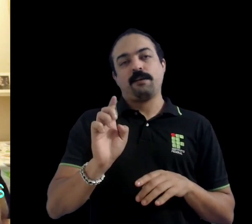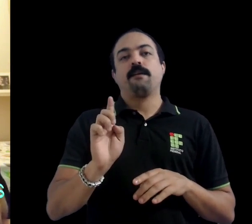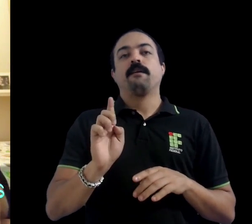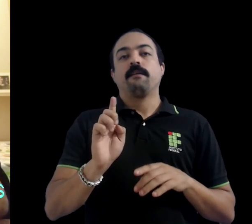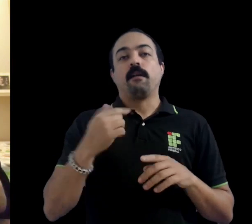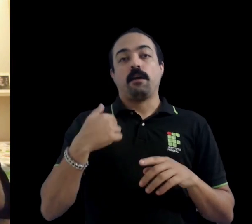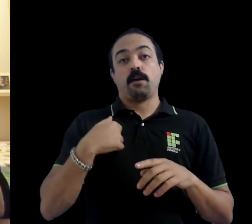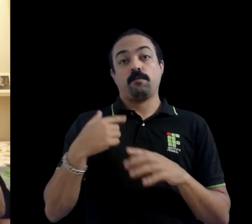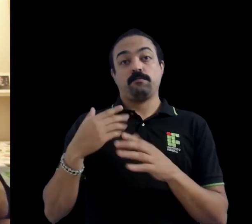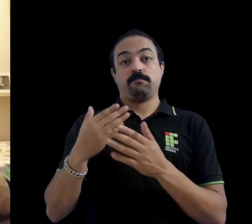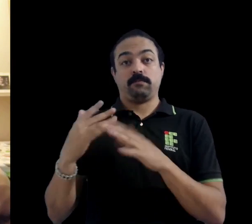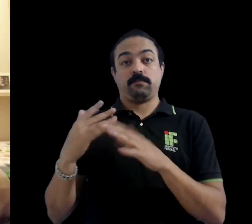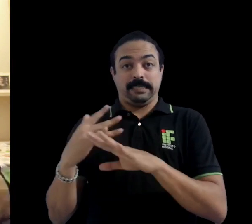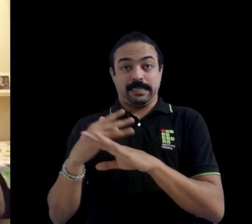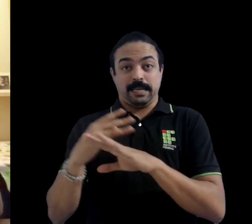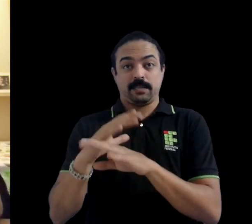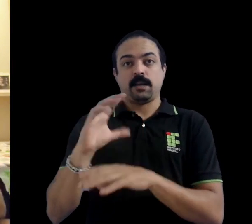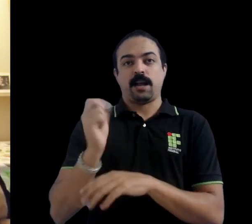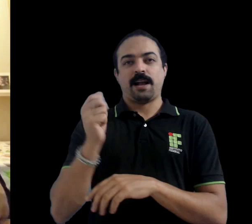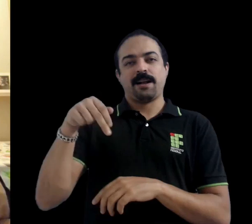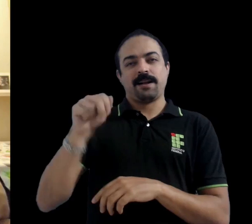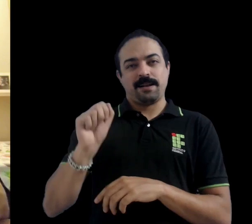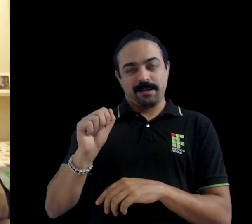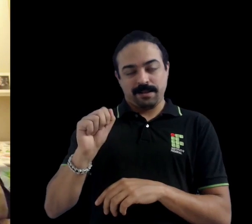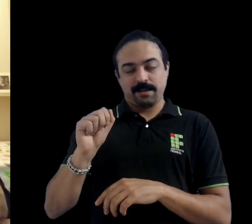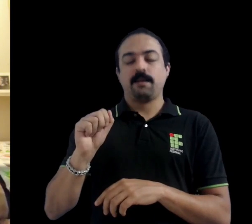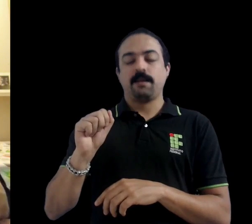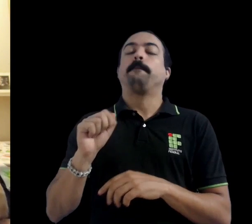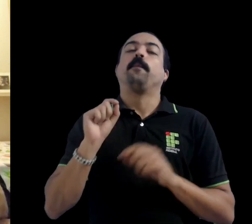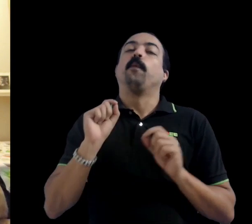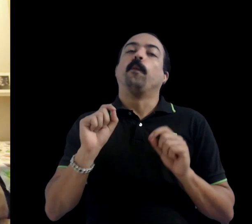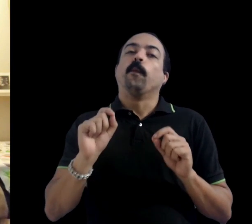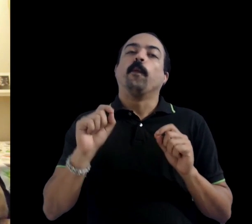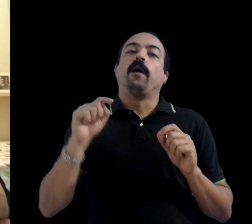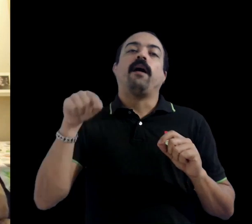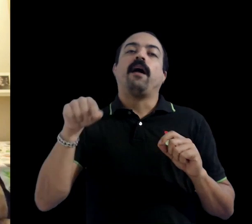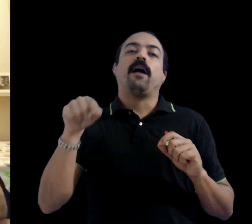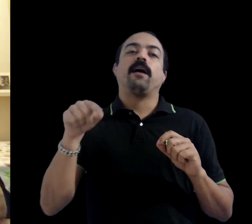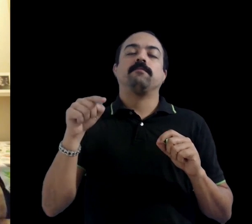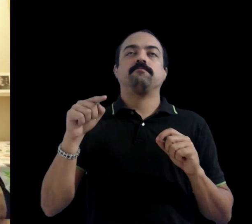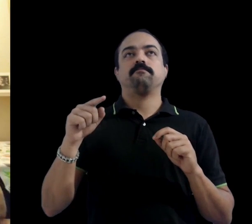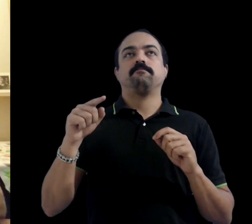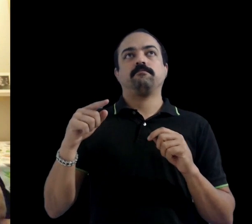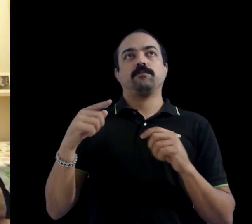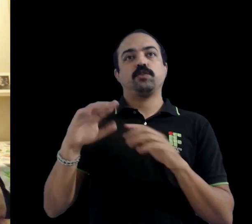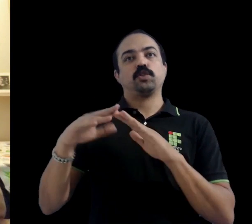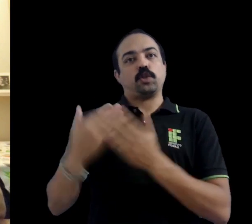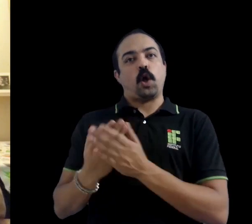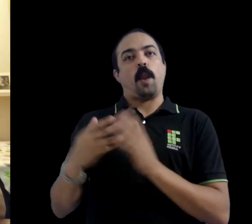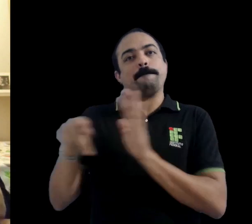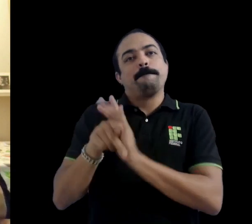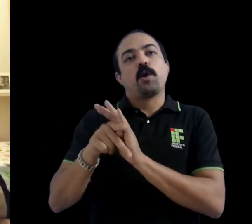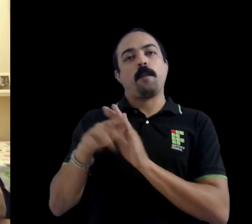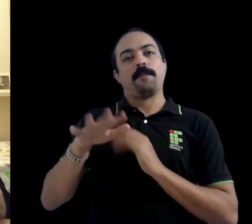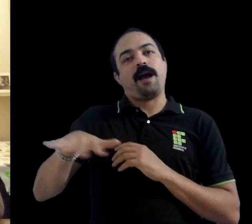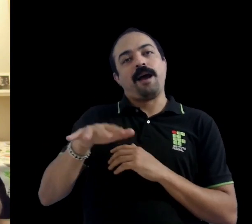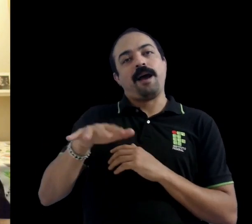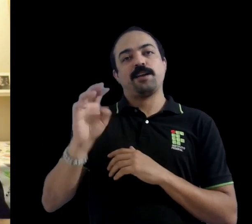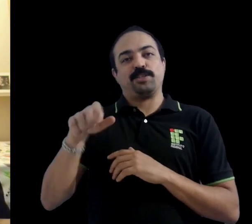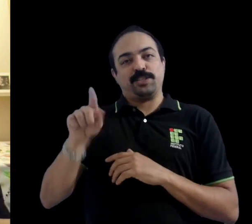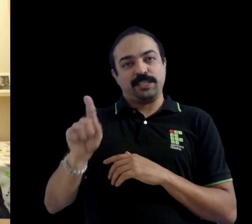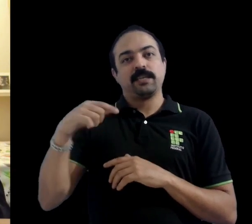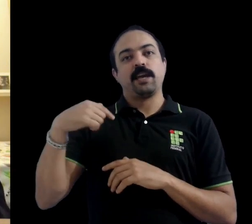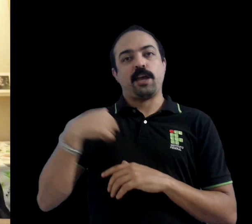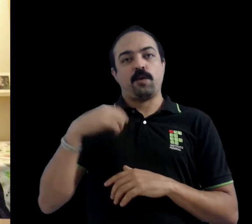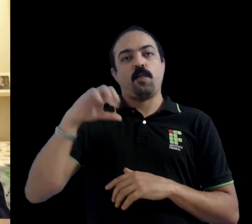estudo aqui na cidade de CAM, mais precisamente na ISTC CAM, que é uma escola exclusiva em engenharia. Eu faço o